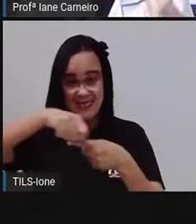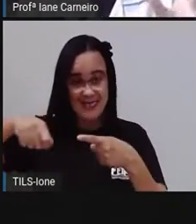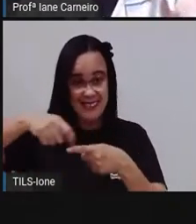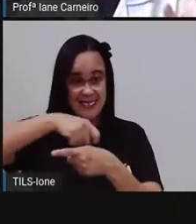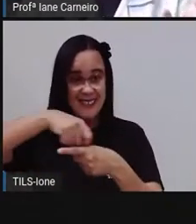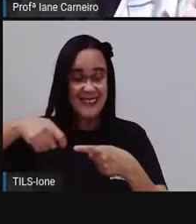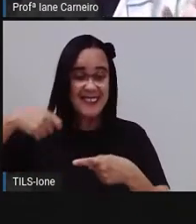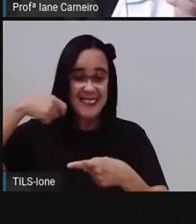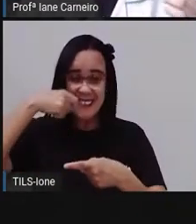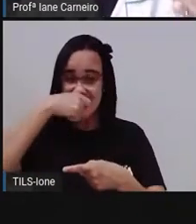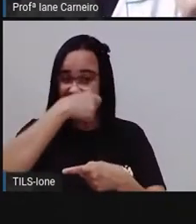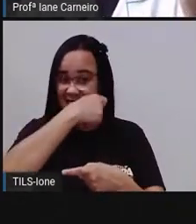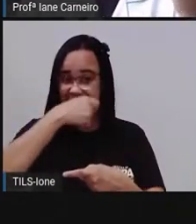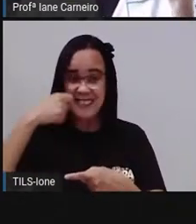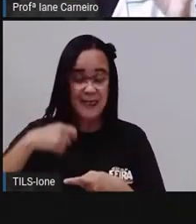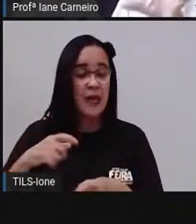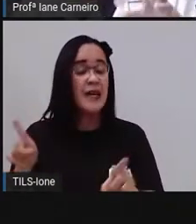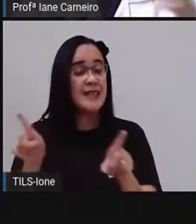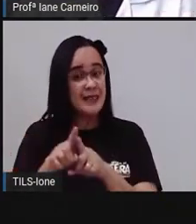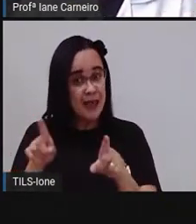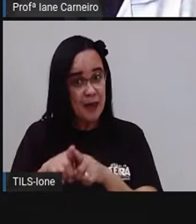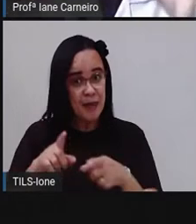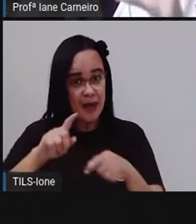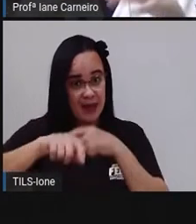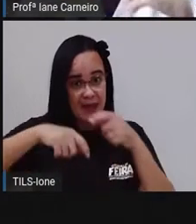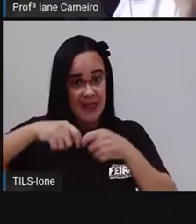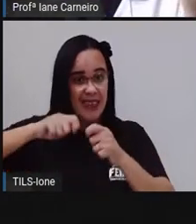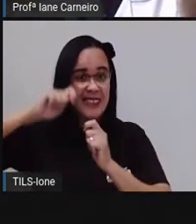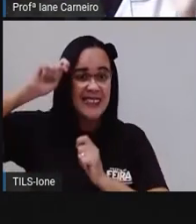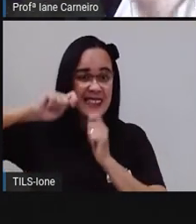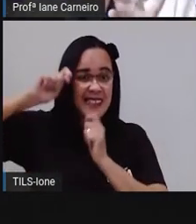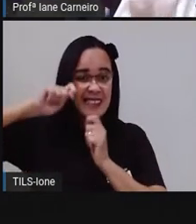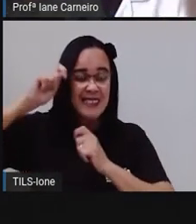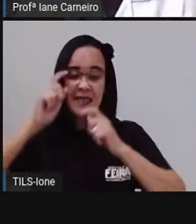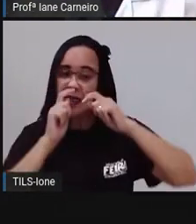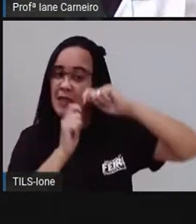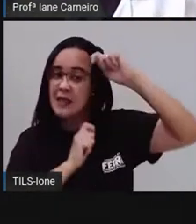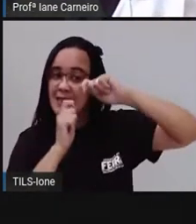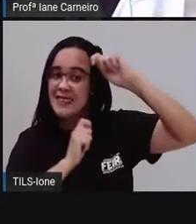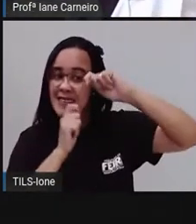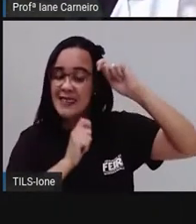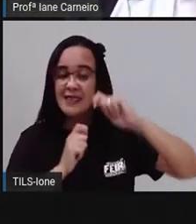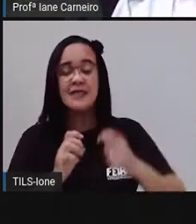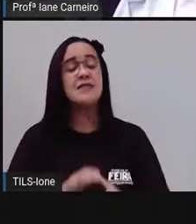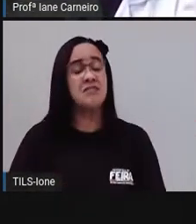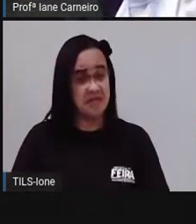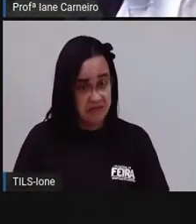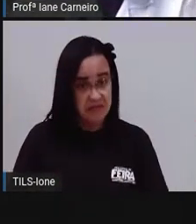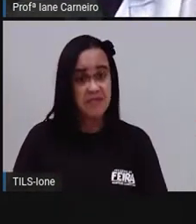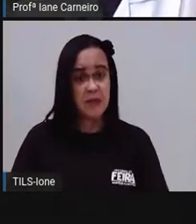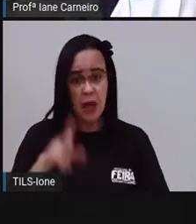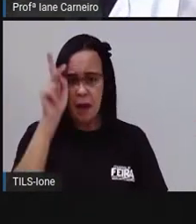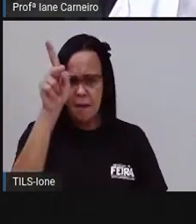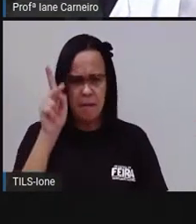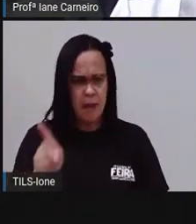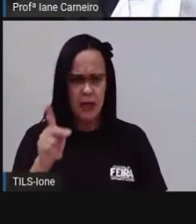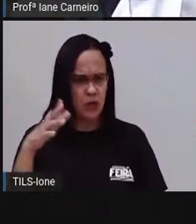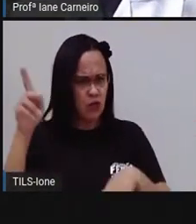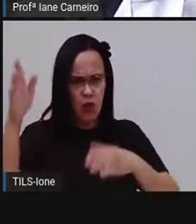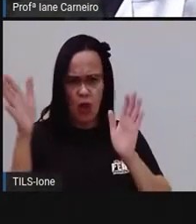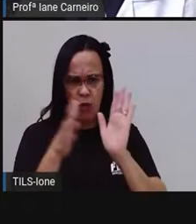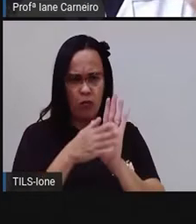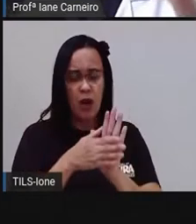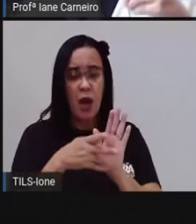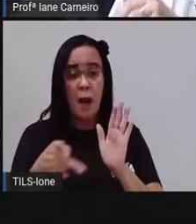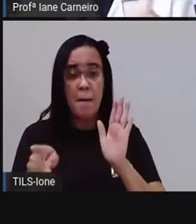o rolinho que está aqui dentro. Mas depois que eu tirei o fio e que eu usei o fio, ninguém mais pode usar. A gente tem que descartar aquele